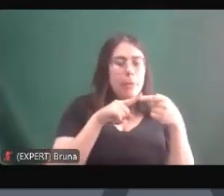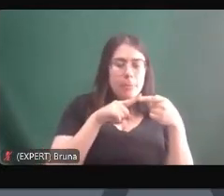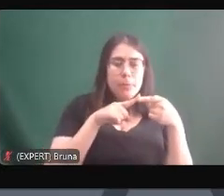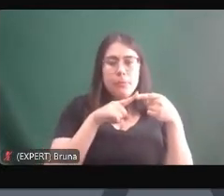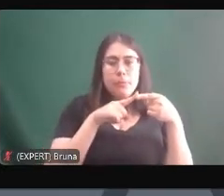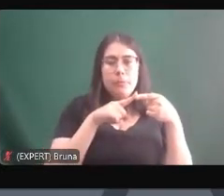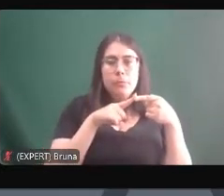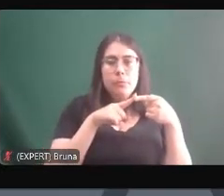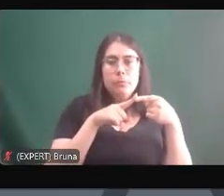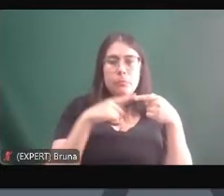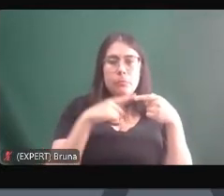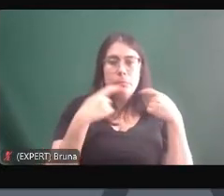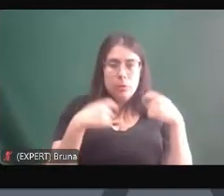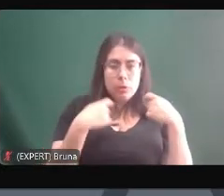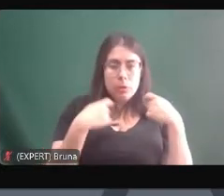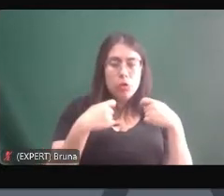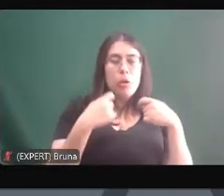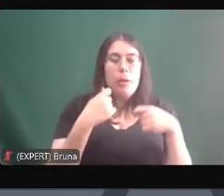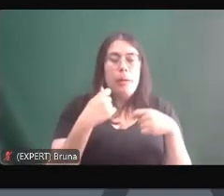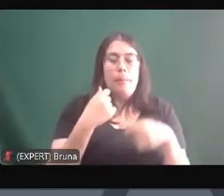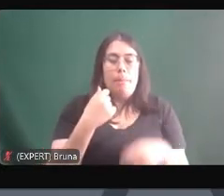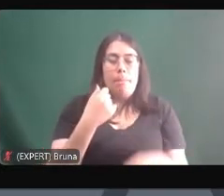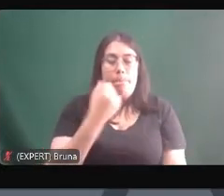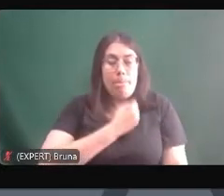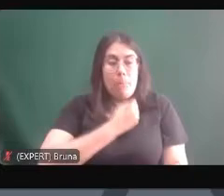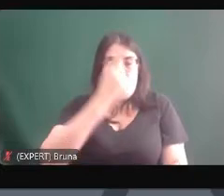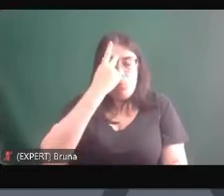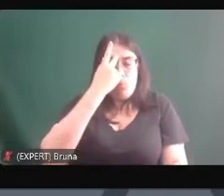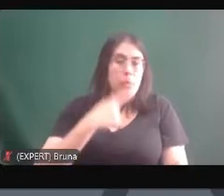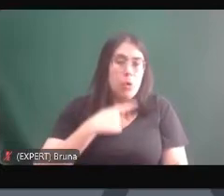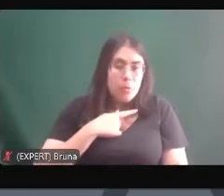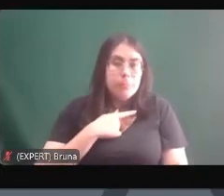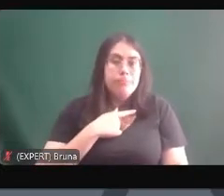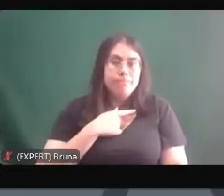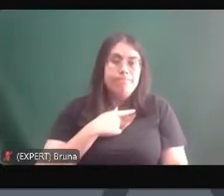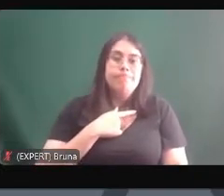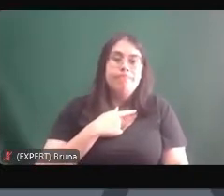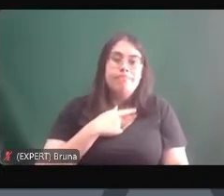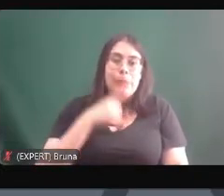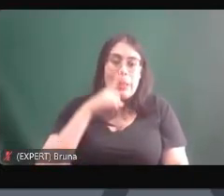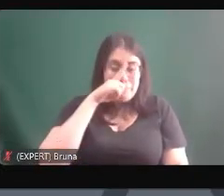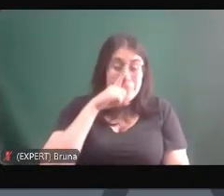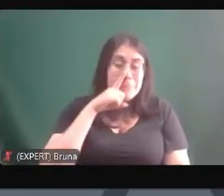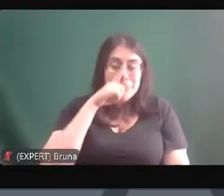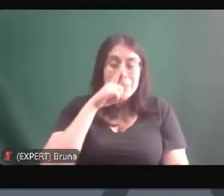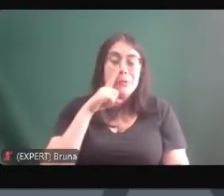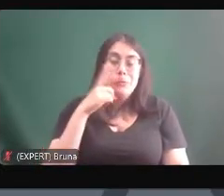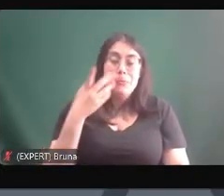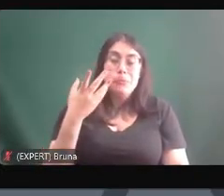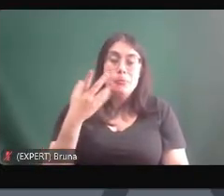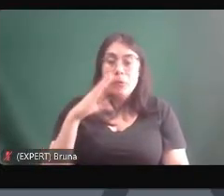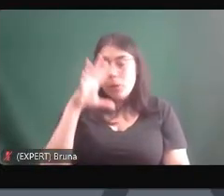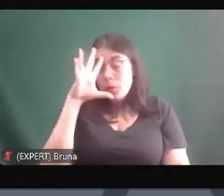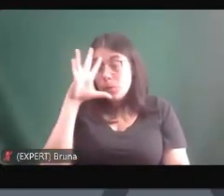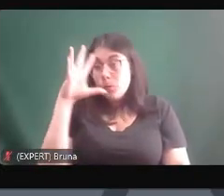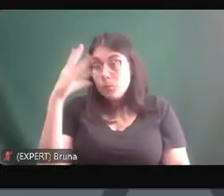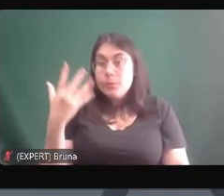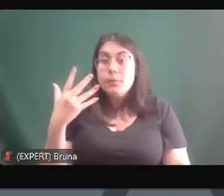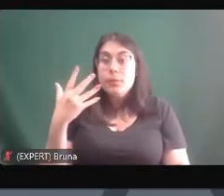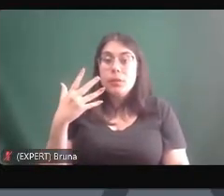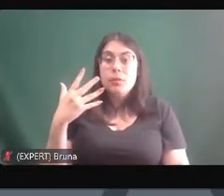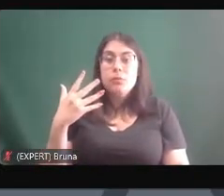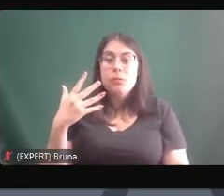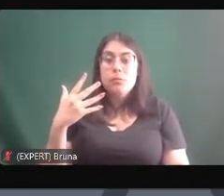homicídio é um problema sério o Brasil ironicamente é curioso isso vem acontecendo nos últimos